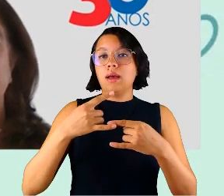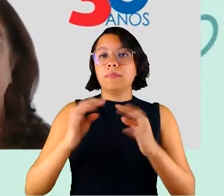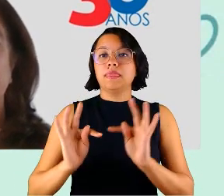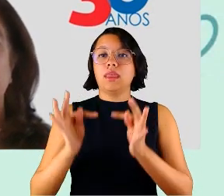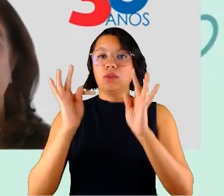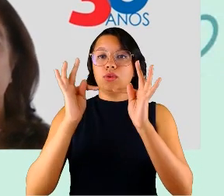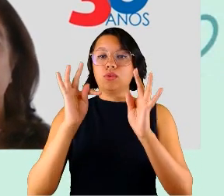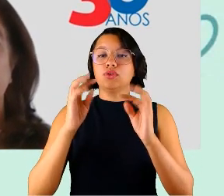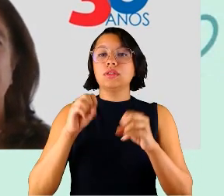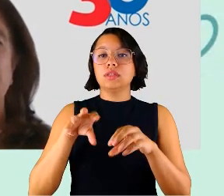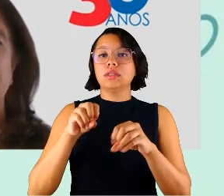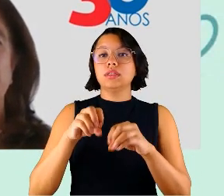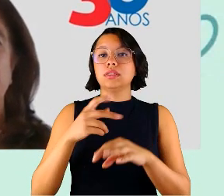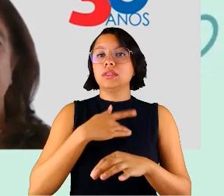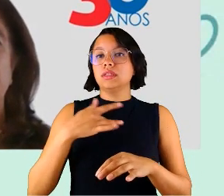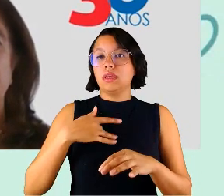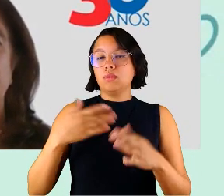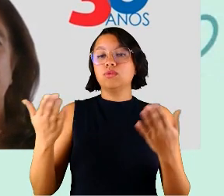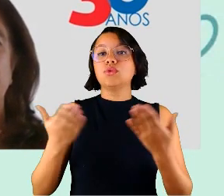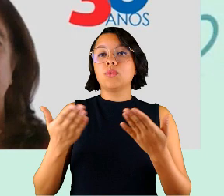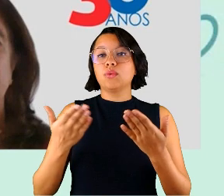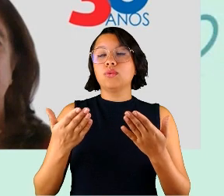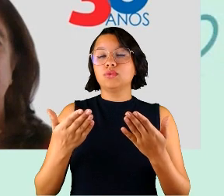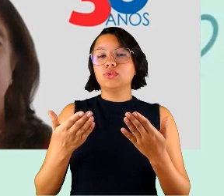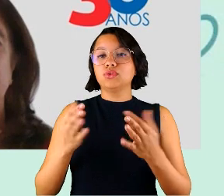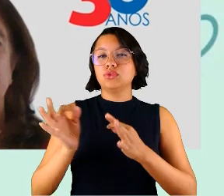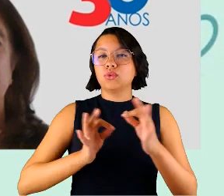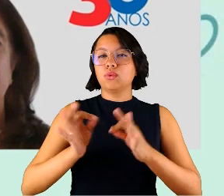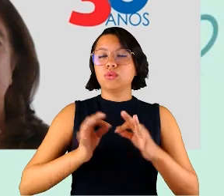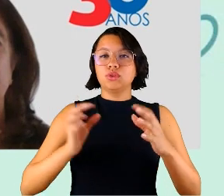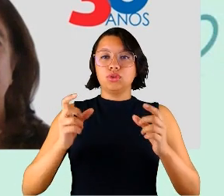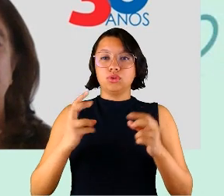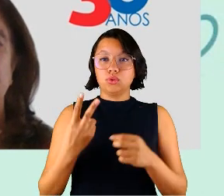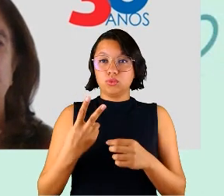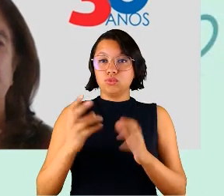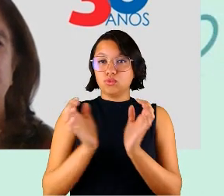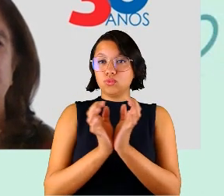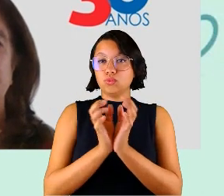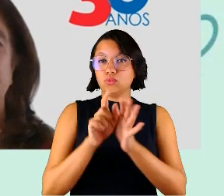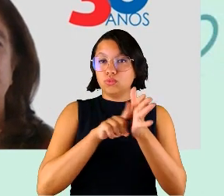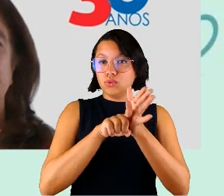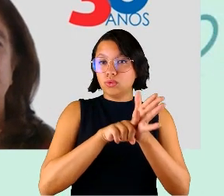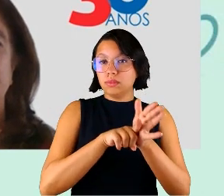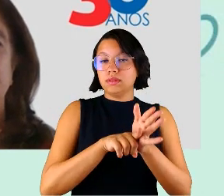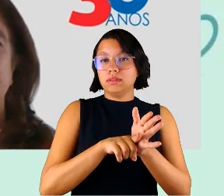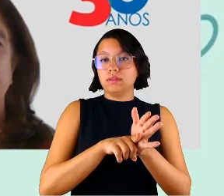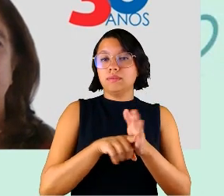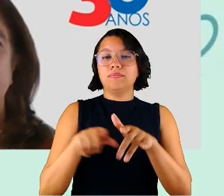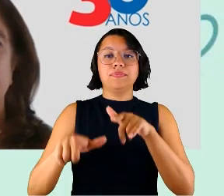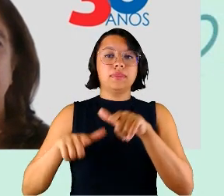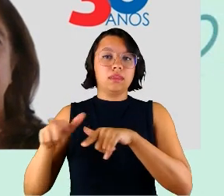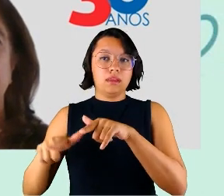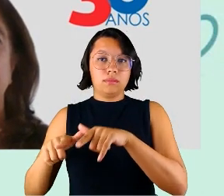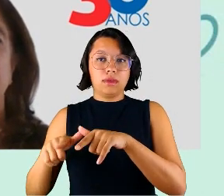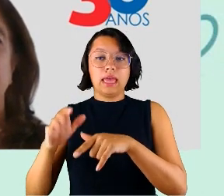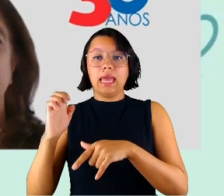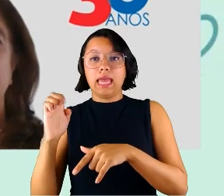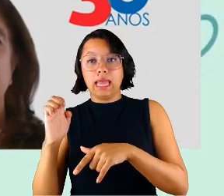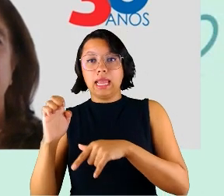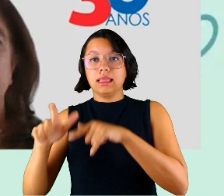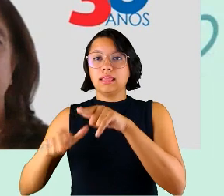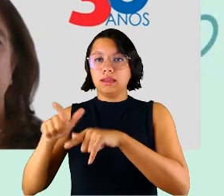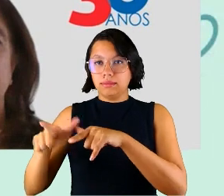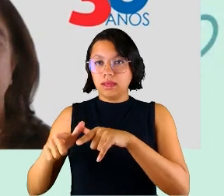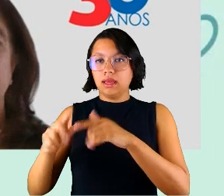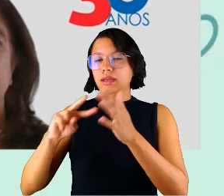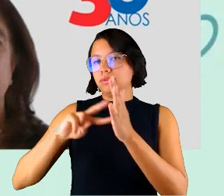saúde. Atualmente, ela coordena dois grupos de pesquisa, E-Trabalho, com